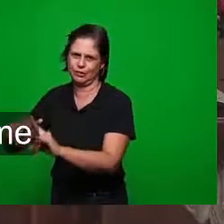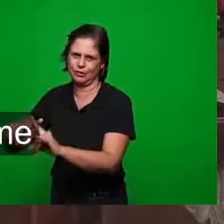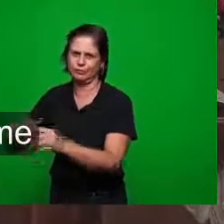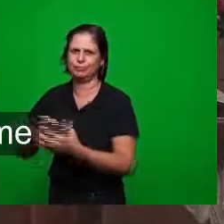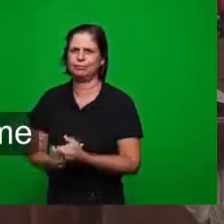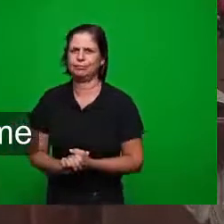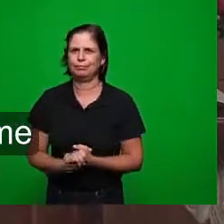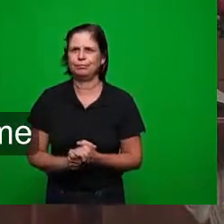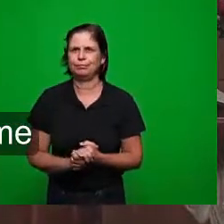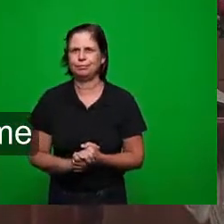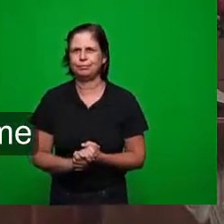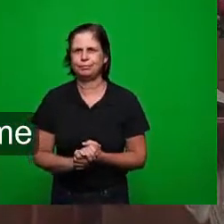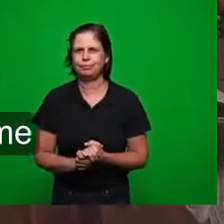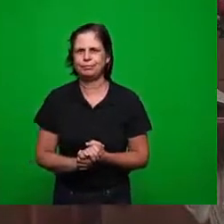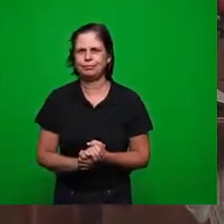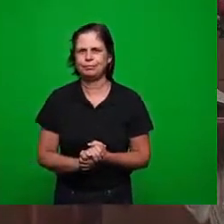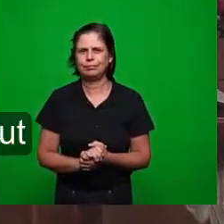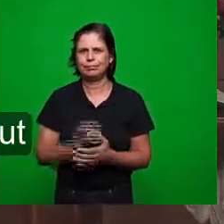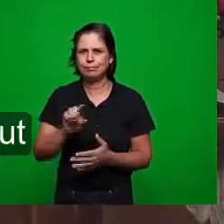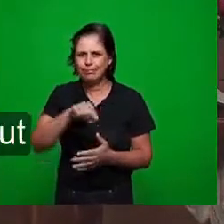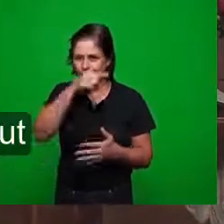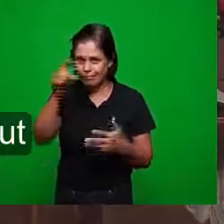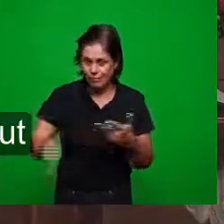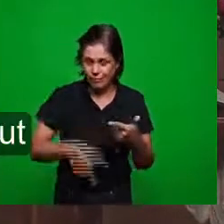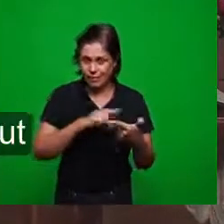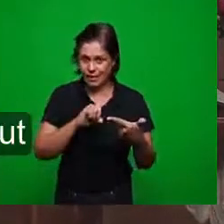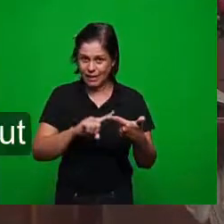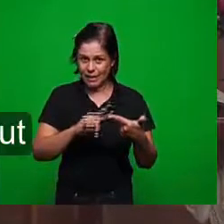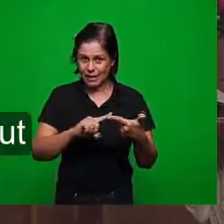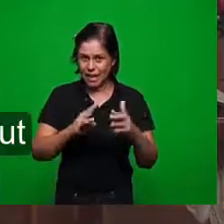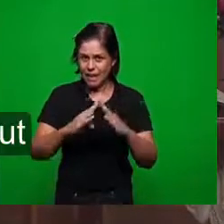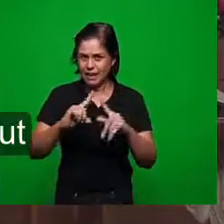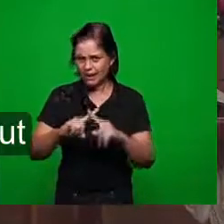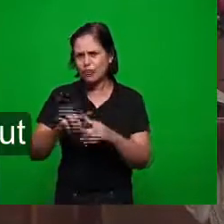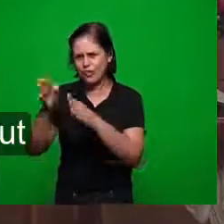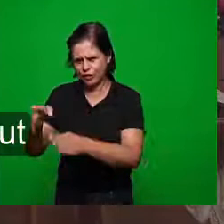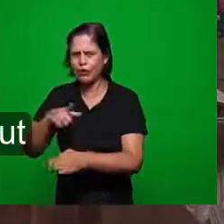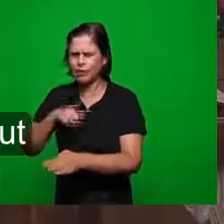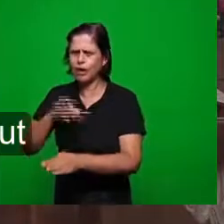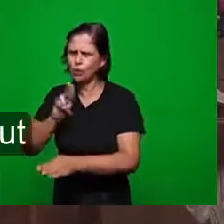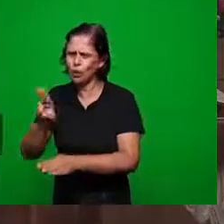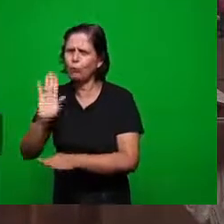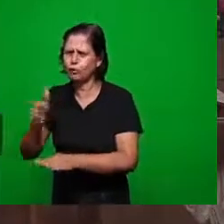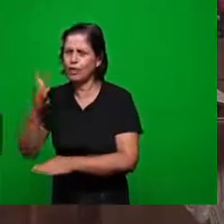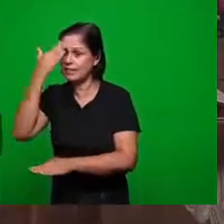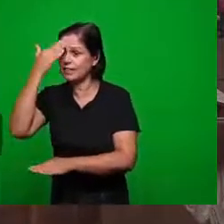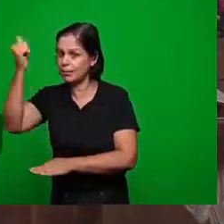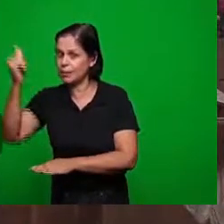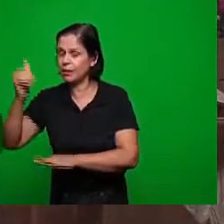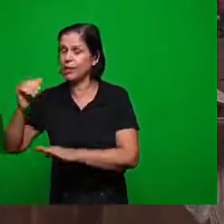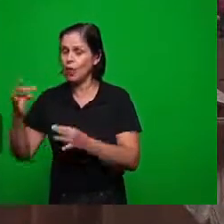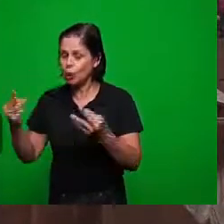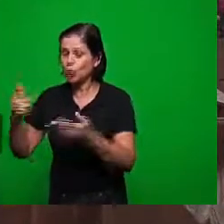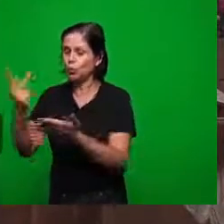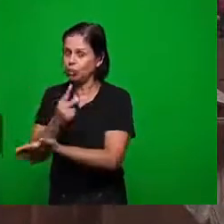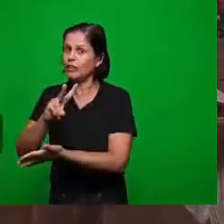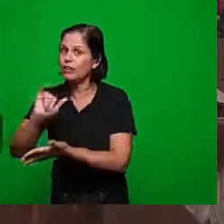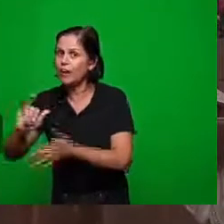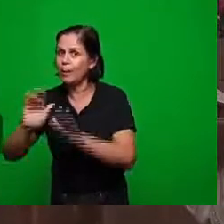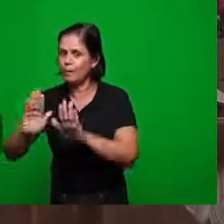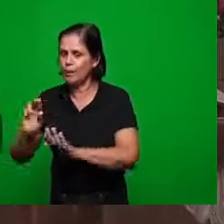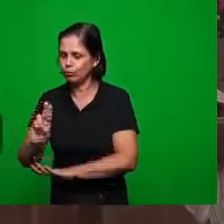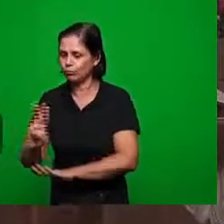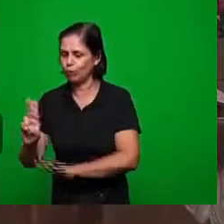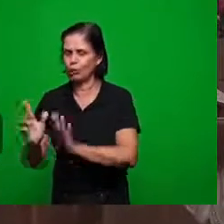a igreja fiel ela tinha um nome era sabedoria tudo vai acontecer mas o nome de Jesus para